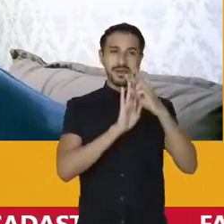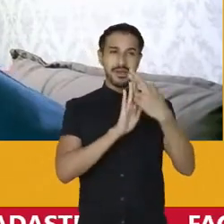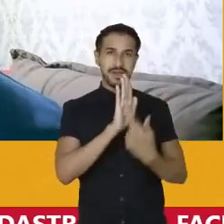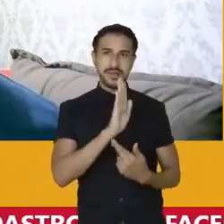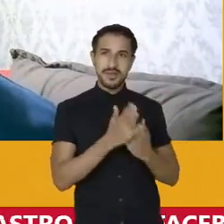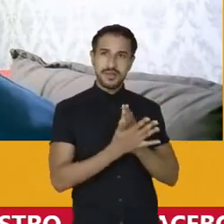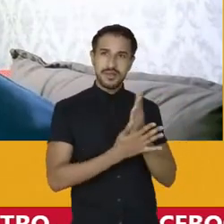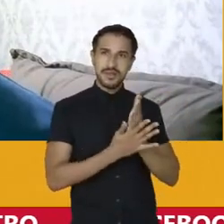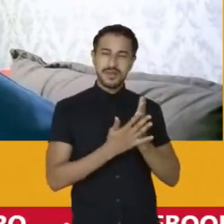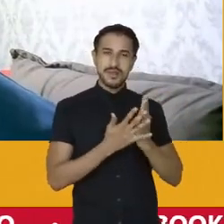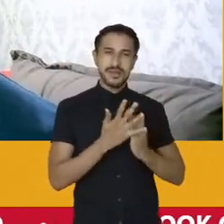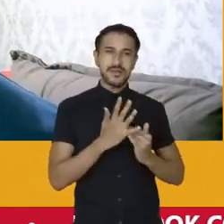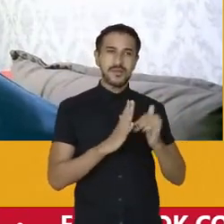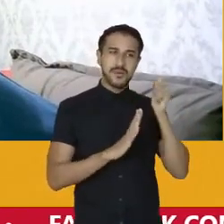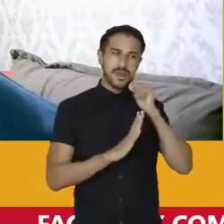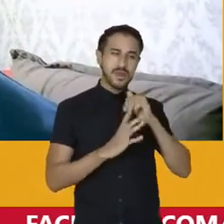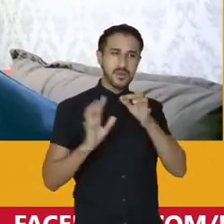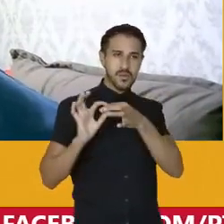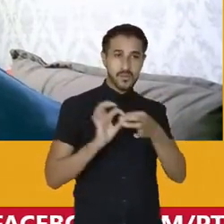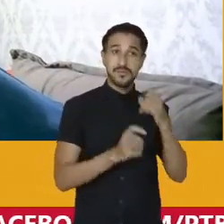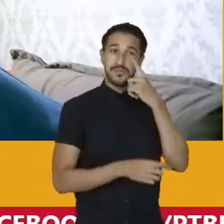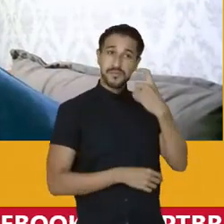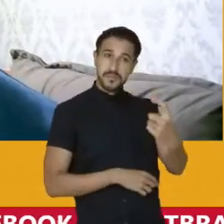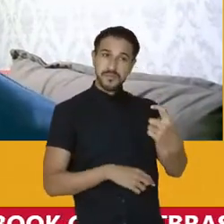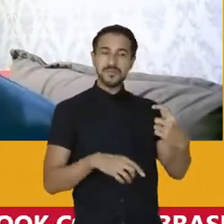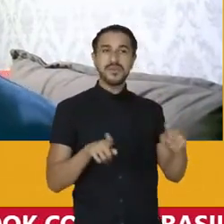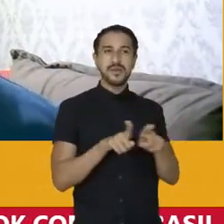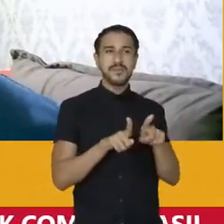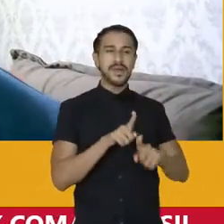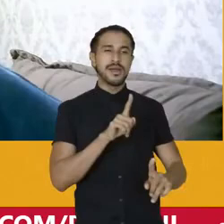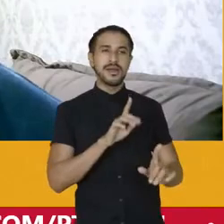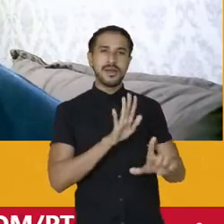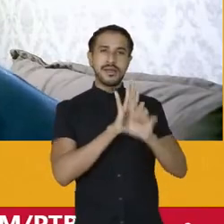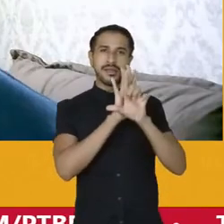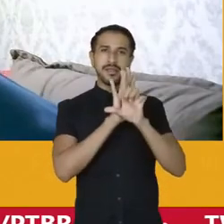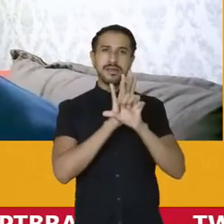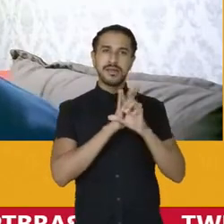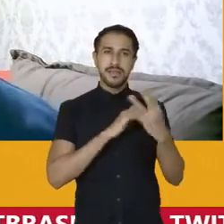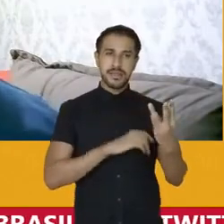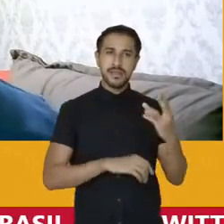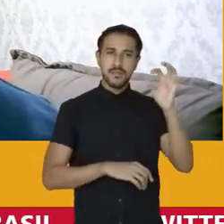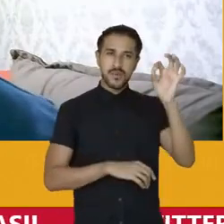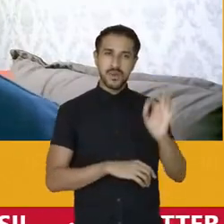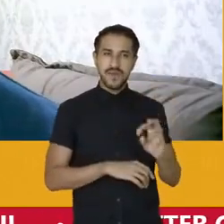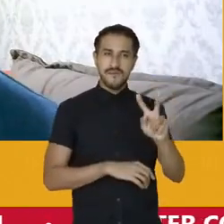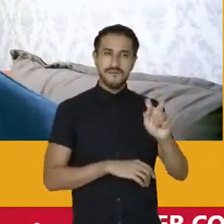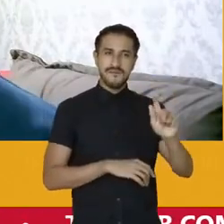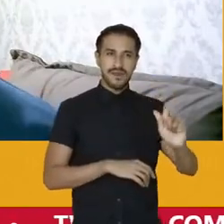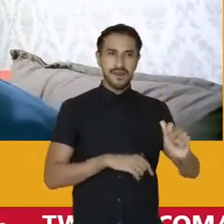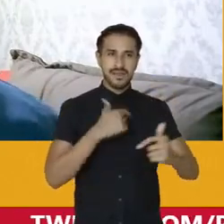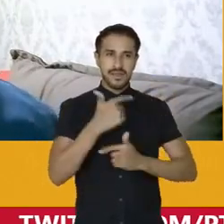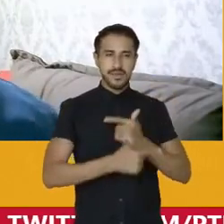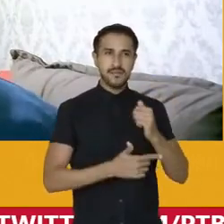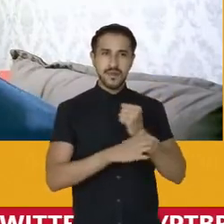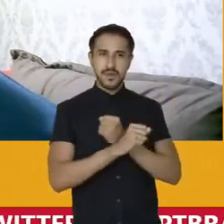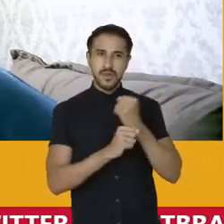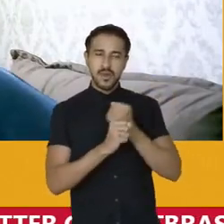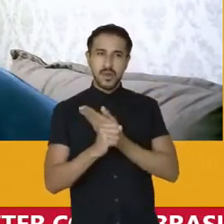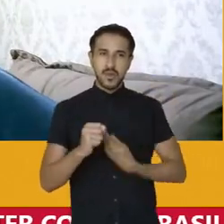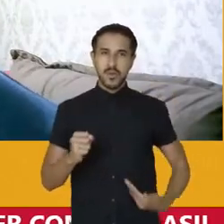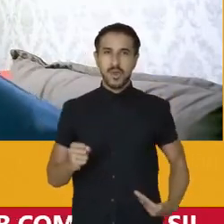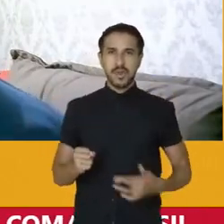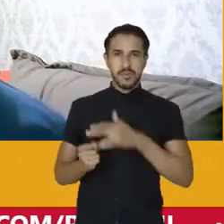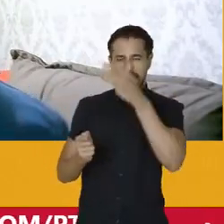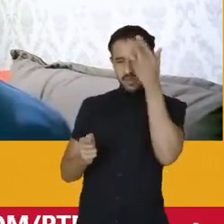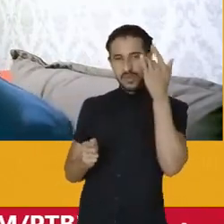para as Mulheres Vítimas de Violência, além da lei que destina 3% das vagas e serviços e obras públicas para